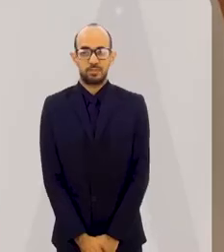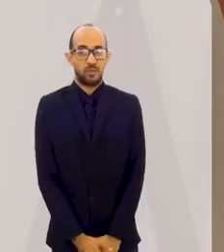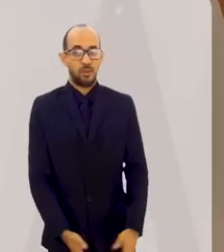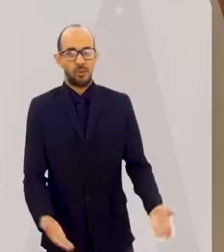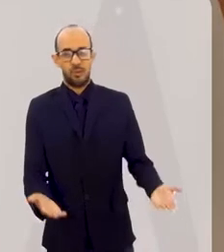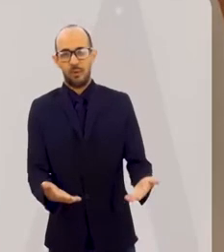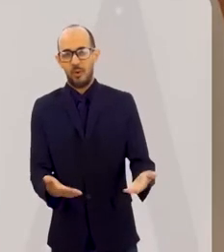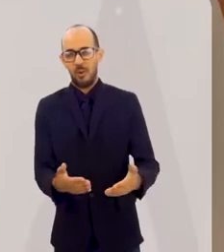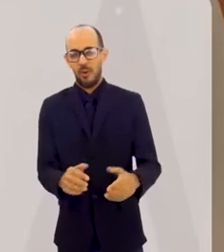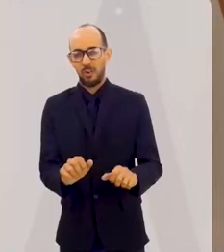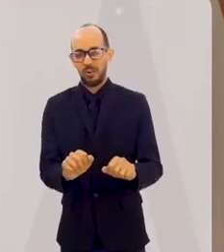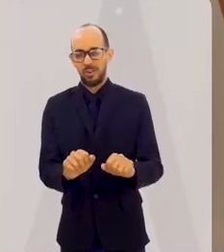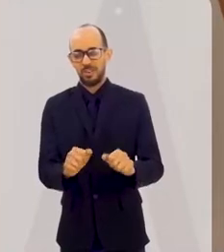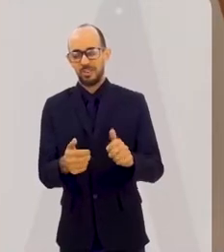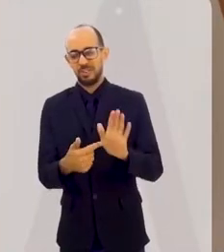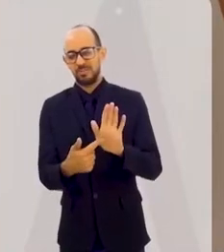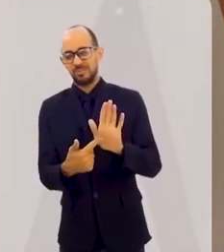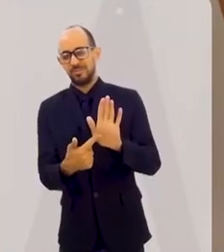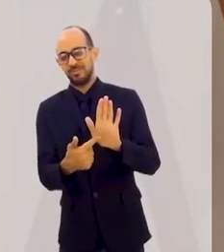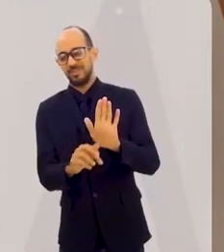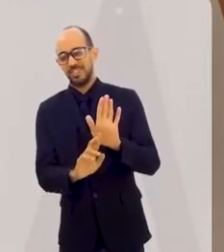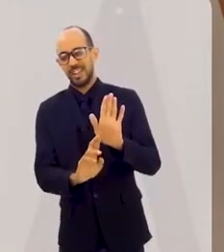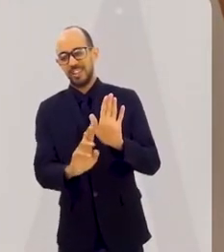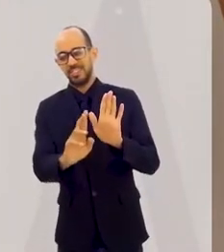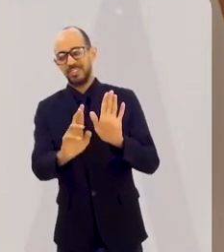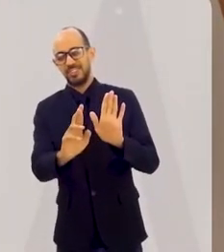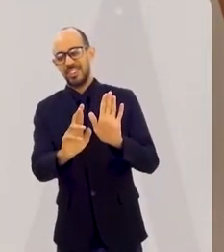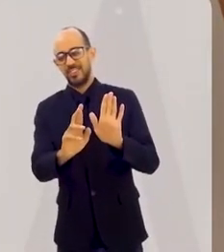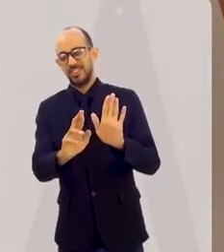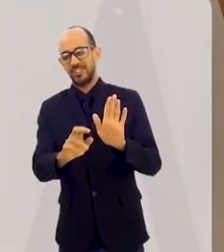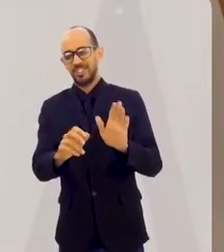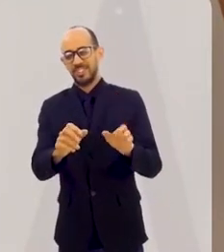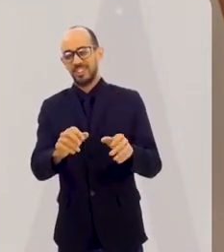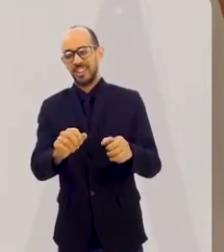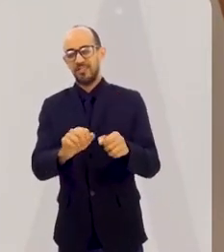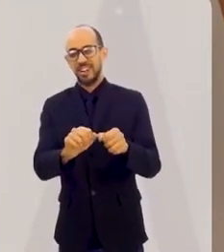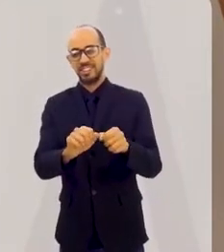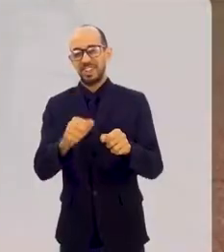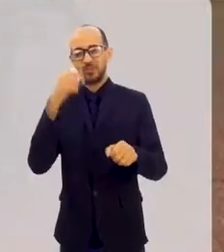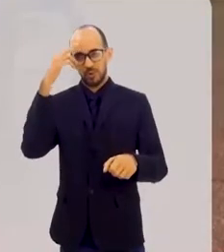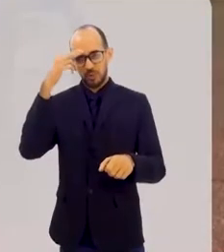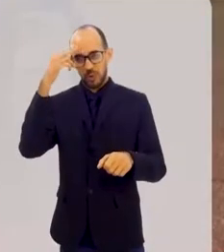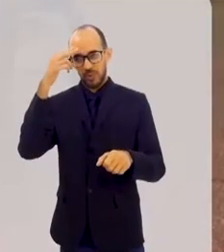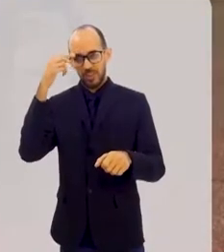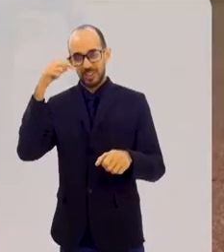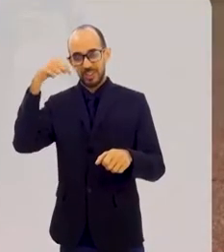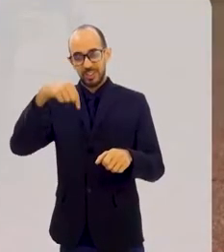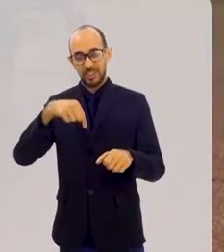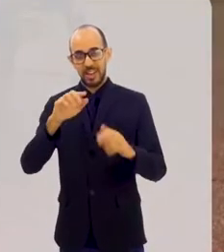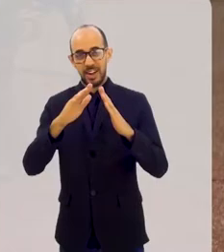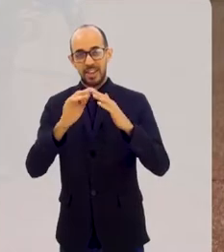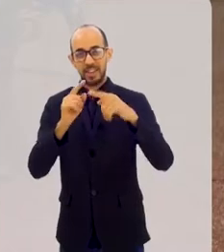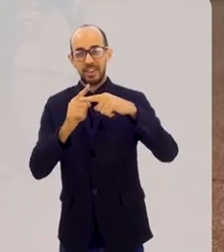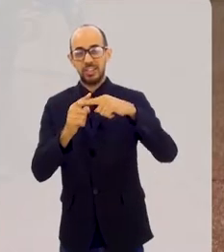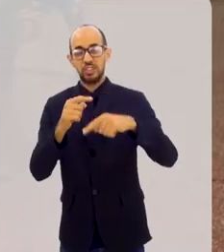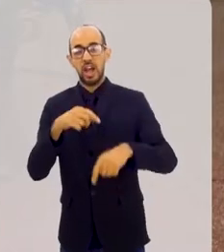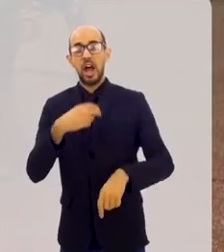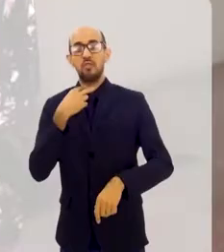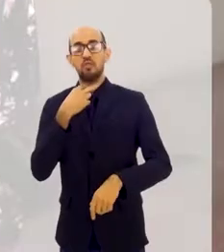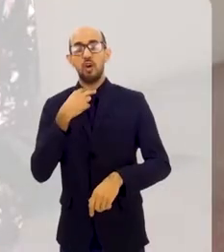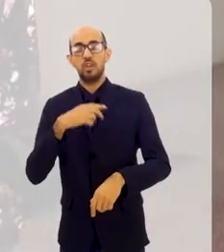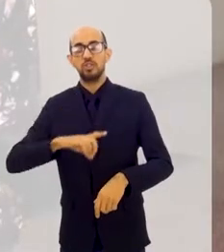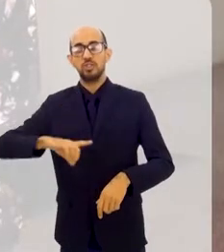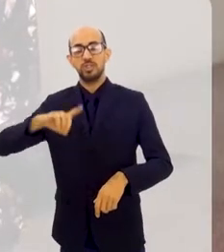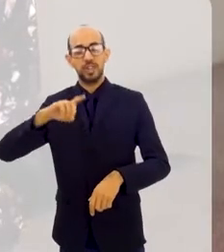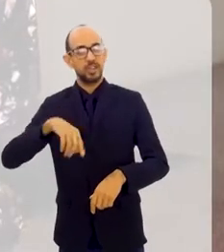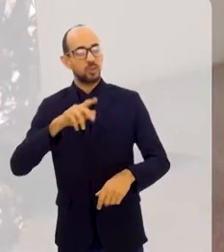Hoje o Programa Médico Religião está realizando um sonho. Estamos aqui no Ministério A Voz de Deus, com o pastor